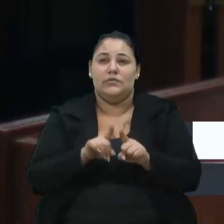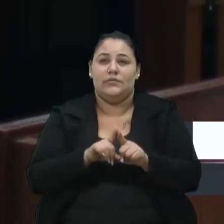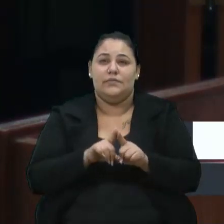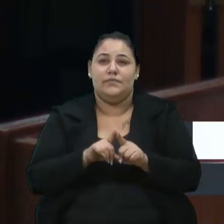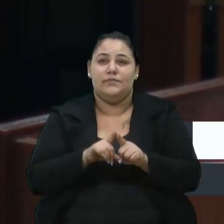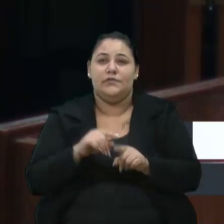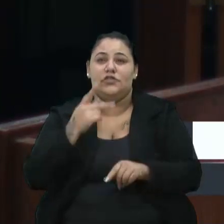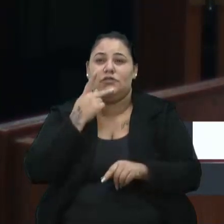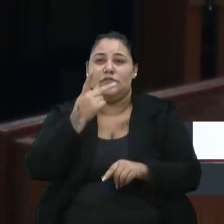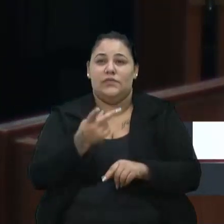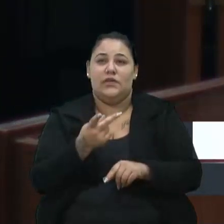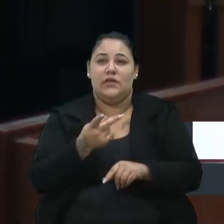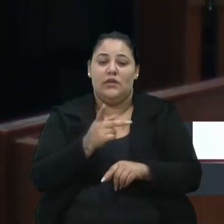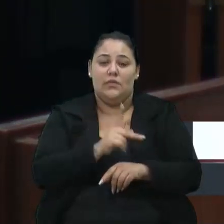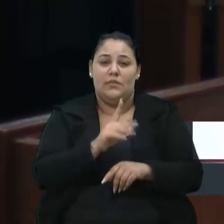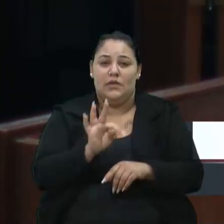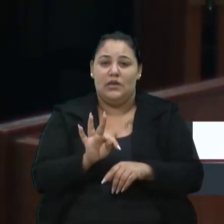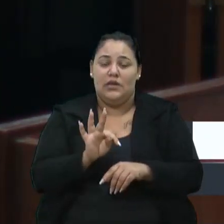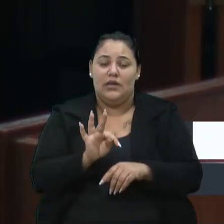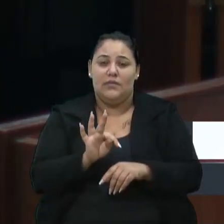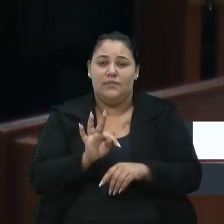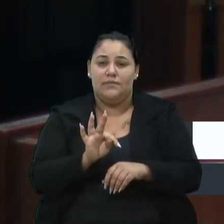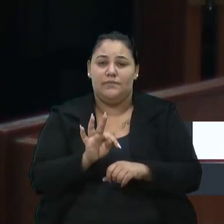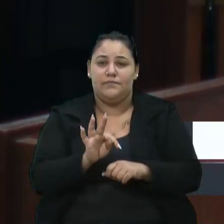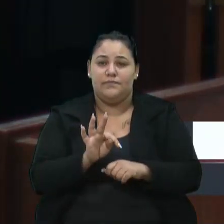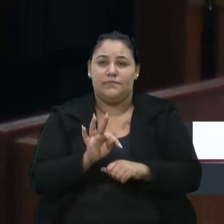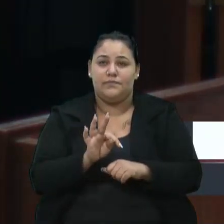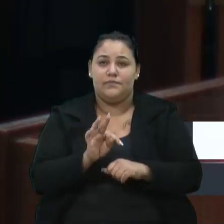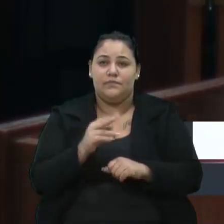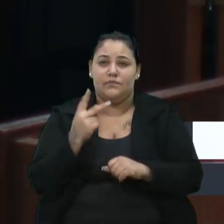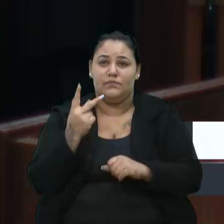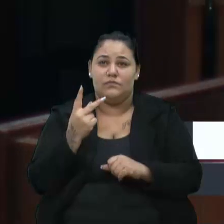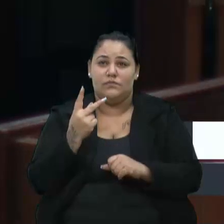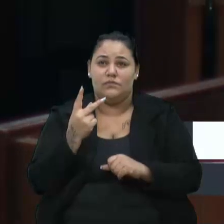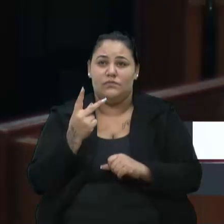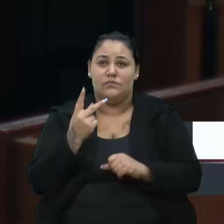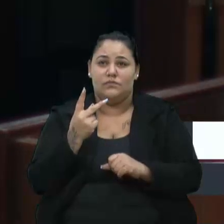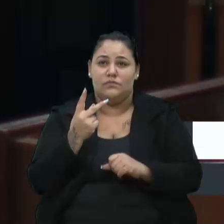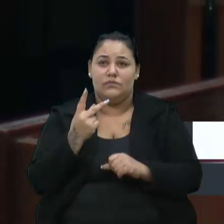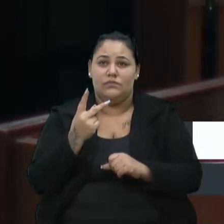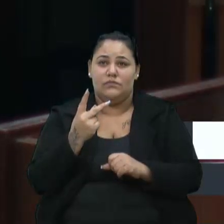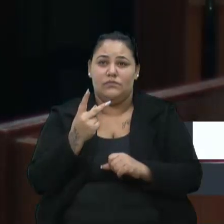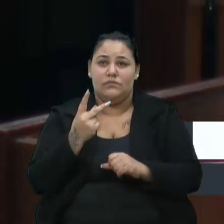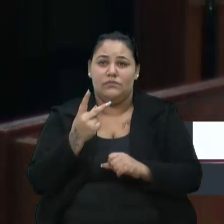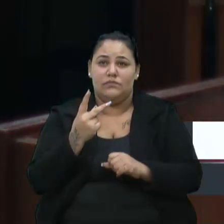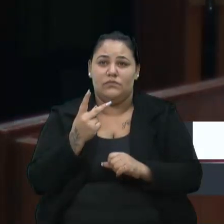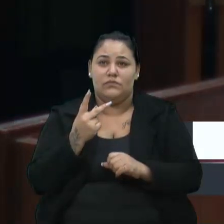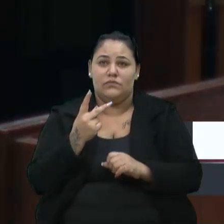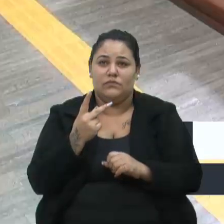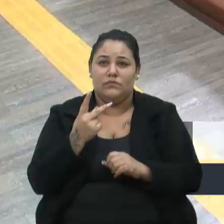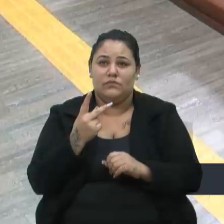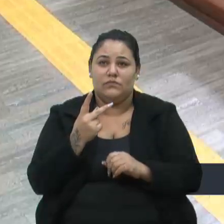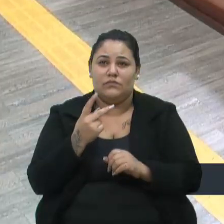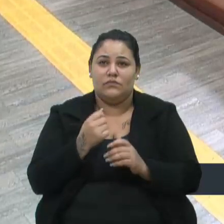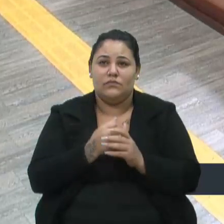falar, o PT sendo o PT, então o segundo... Vou passar antes a parte para o senhor, depois eu só começo aqui.